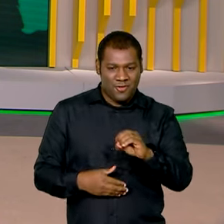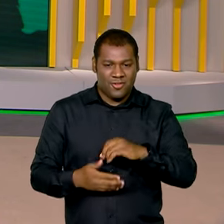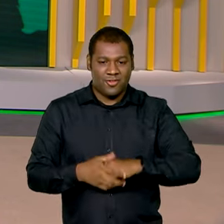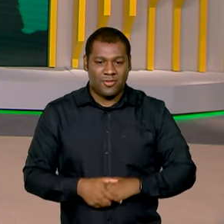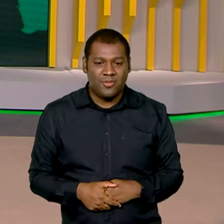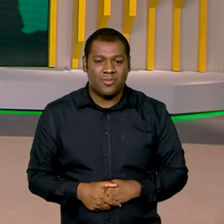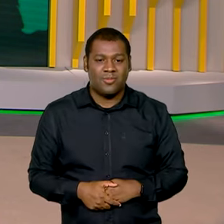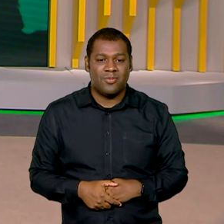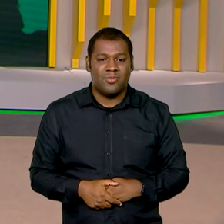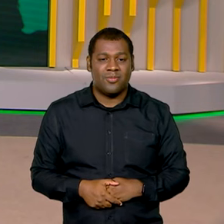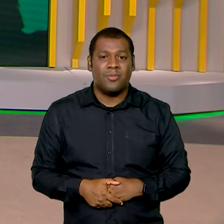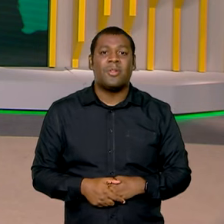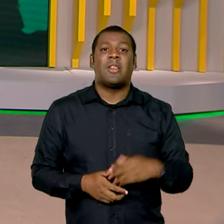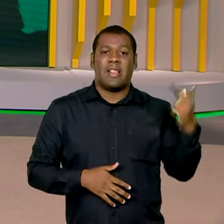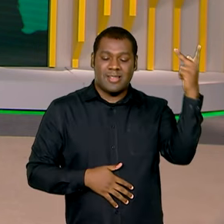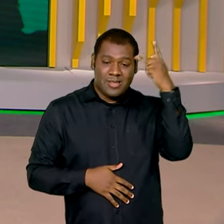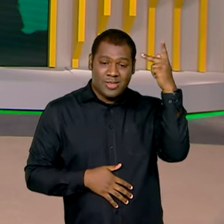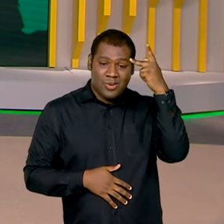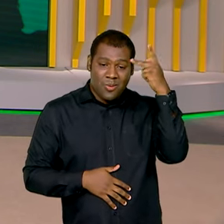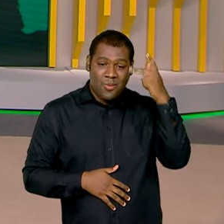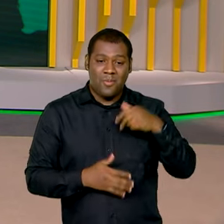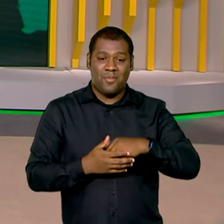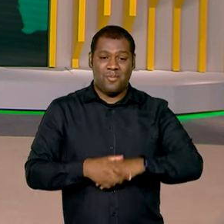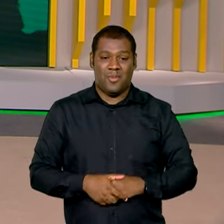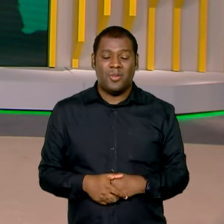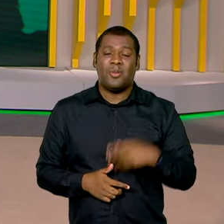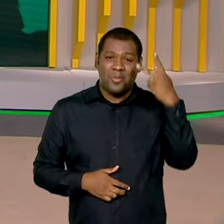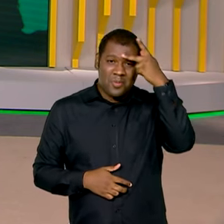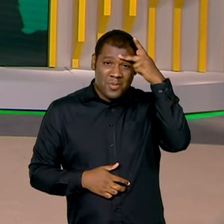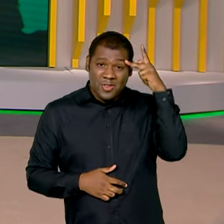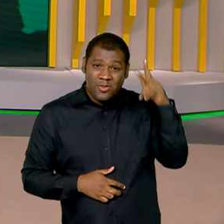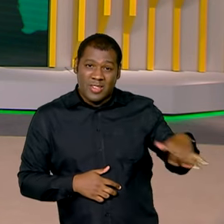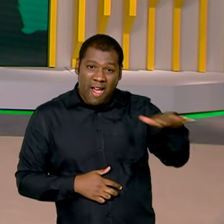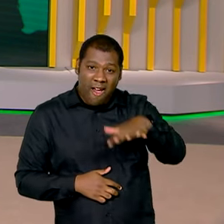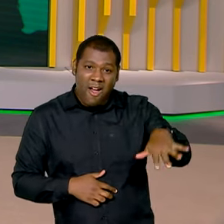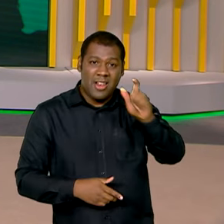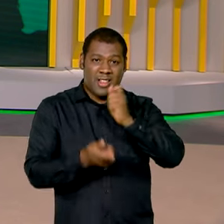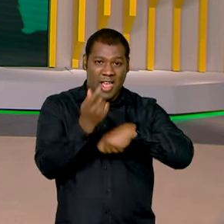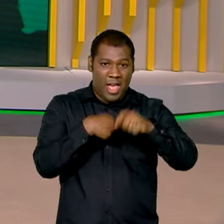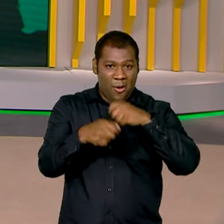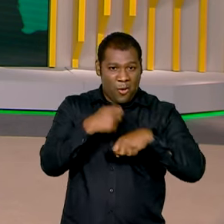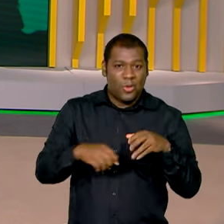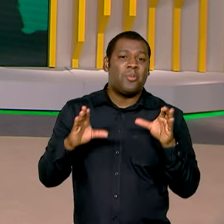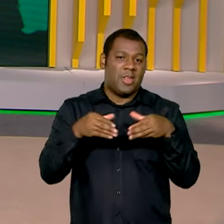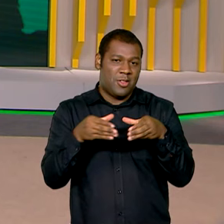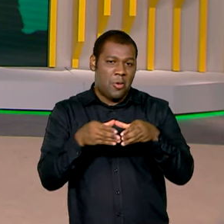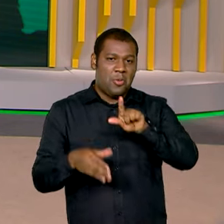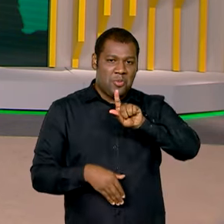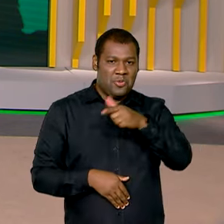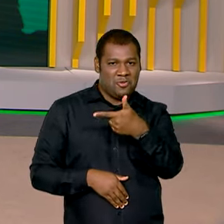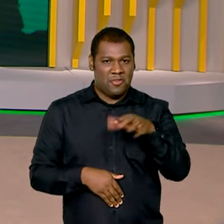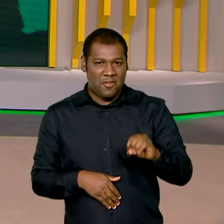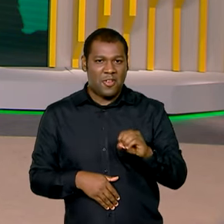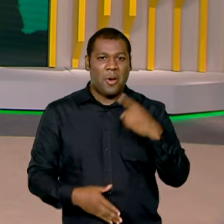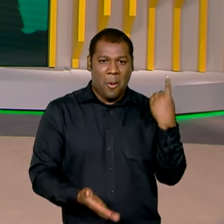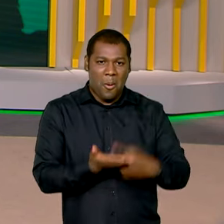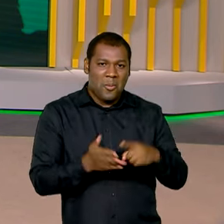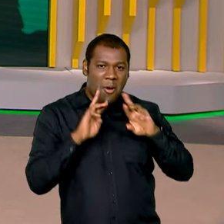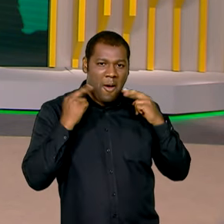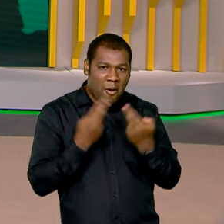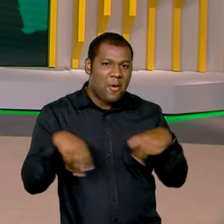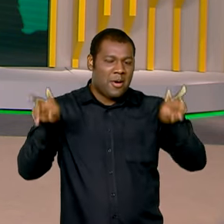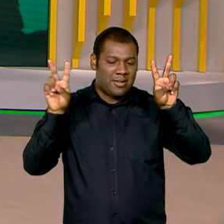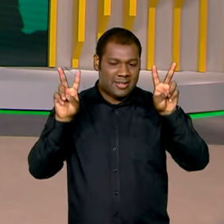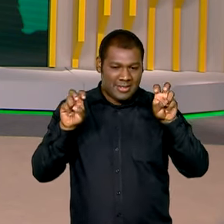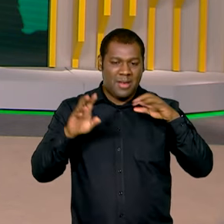Mais tarde, em São Paulo, foi a vez de especialistas da área econômica, dos membros do grupo se encontrarem para falar